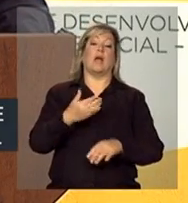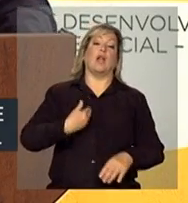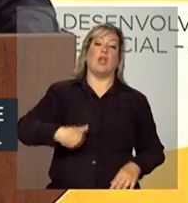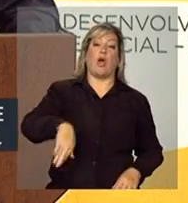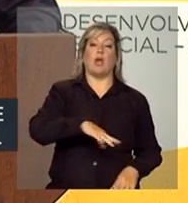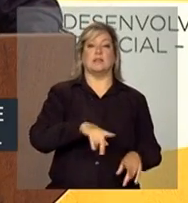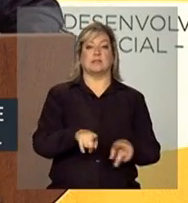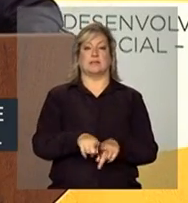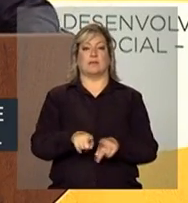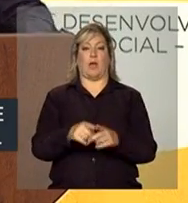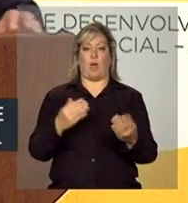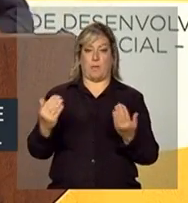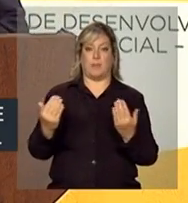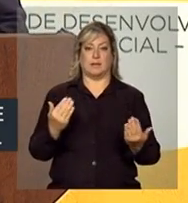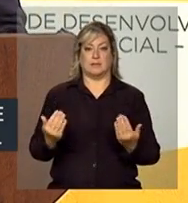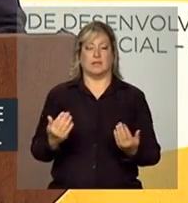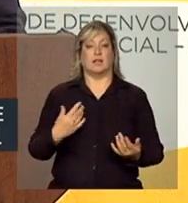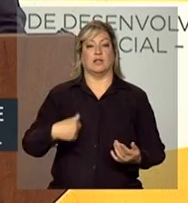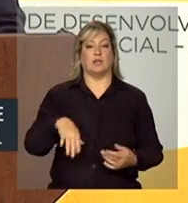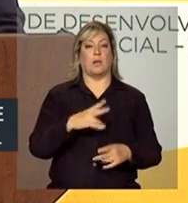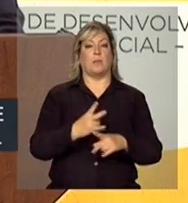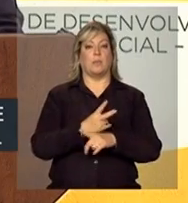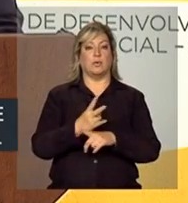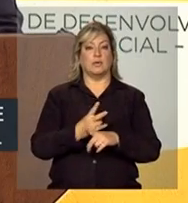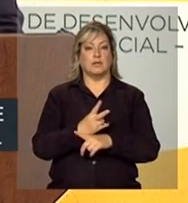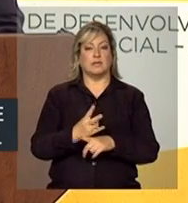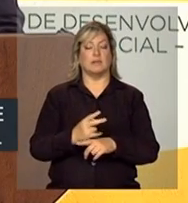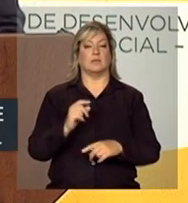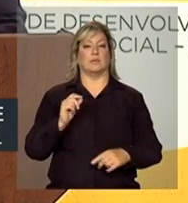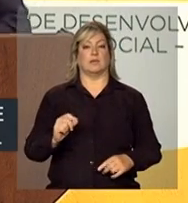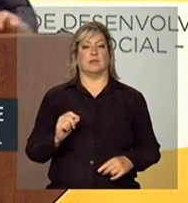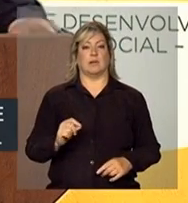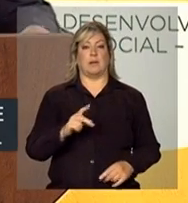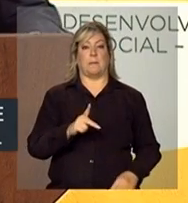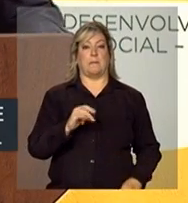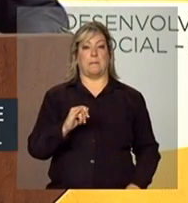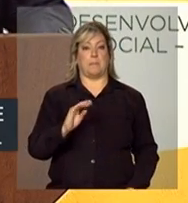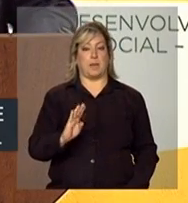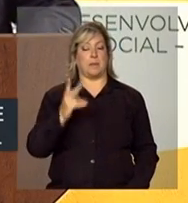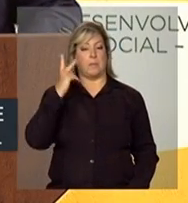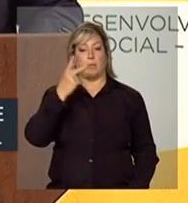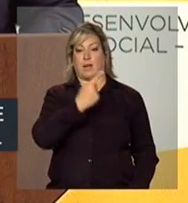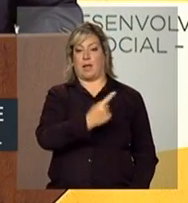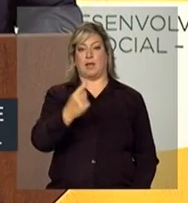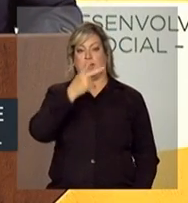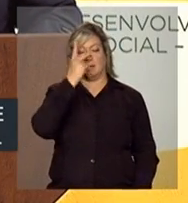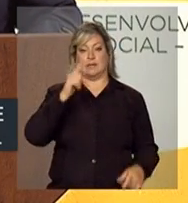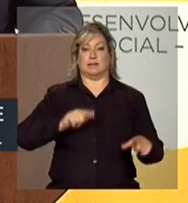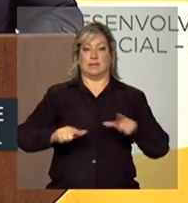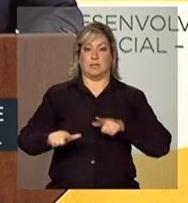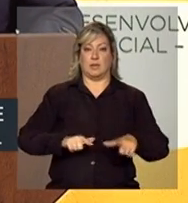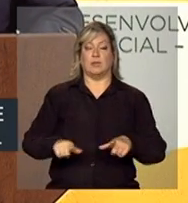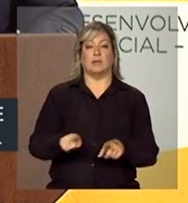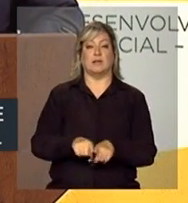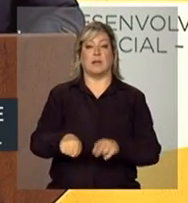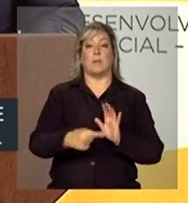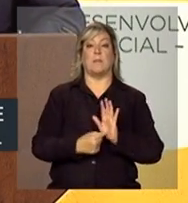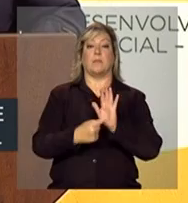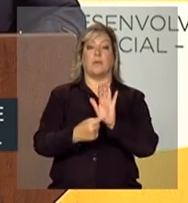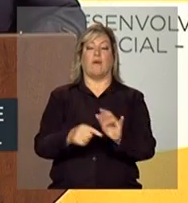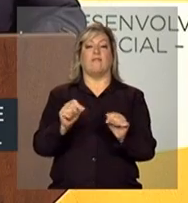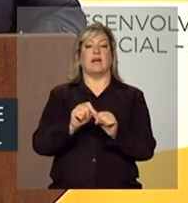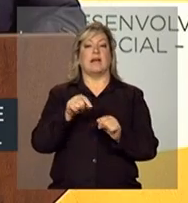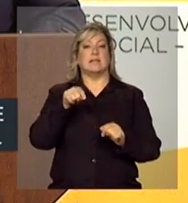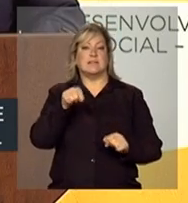E buscamos, através do PIB por trabalhador, o indicador para fazer essa